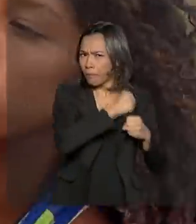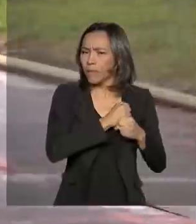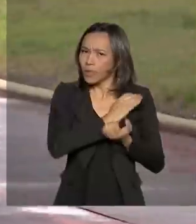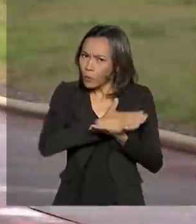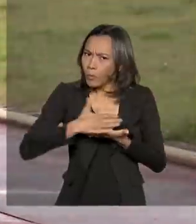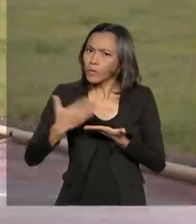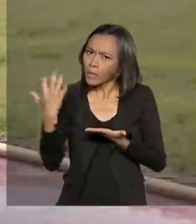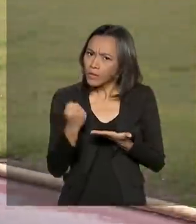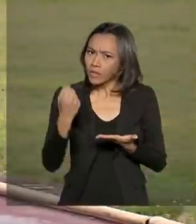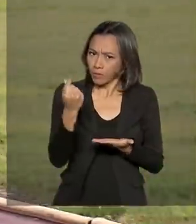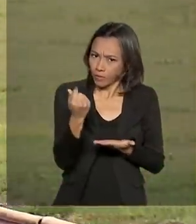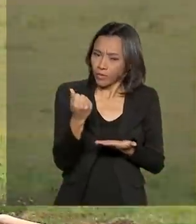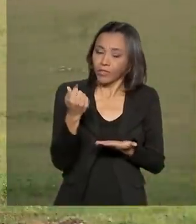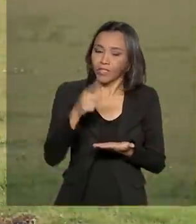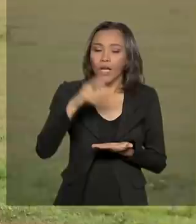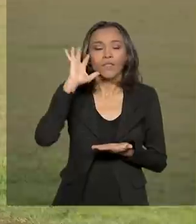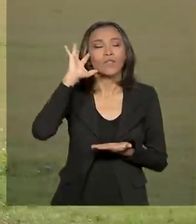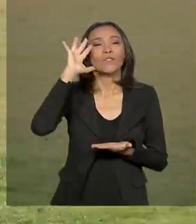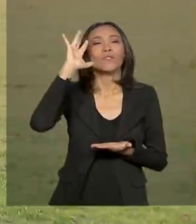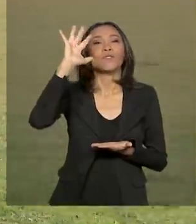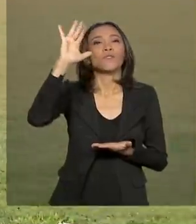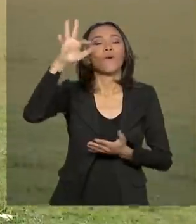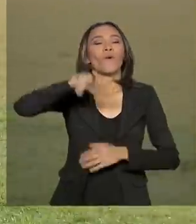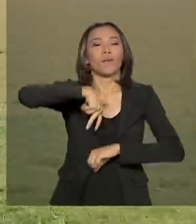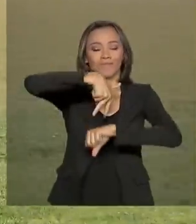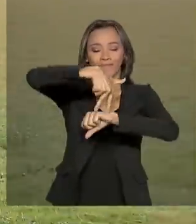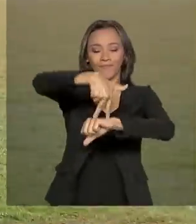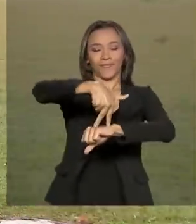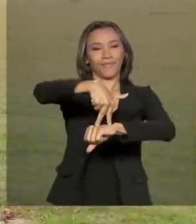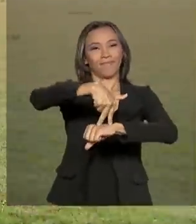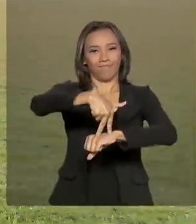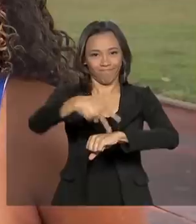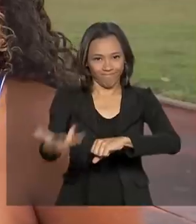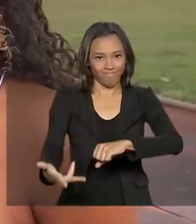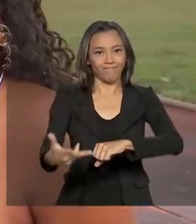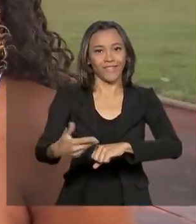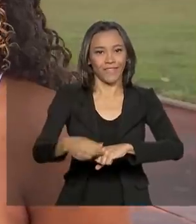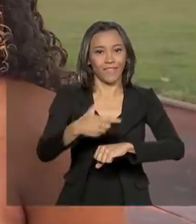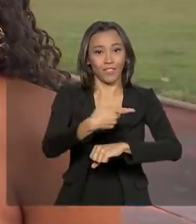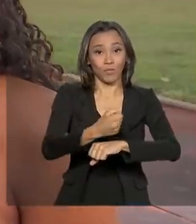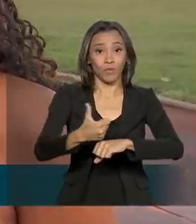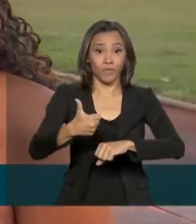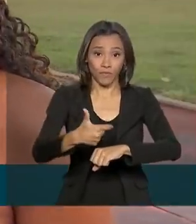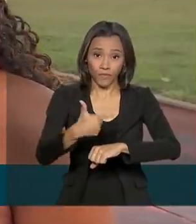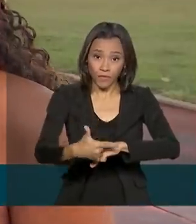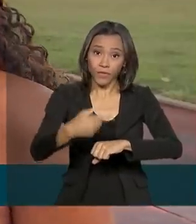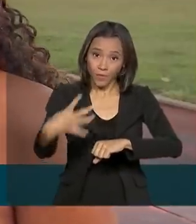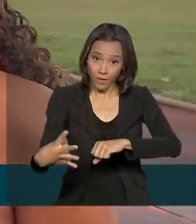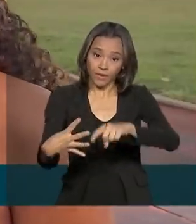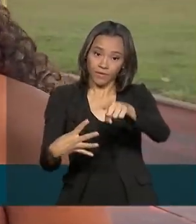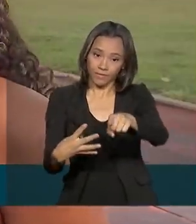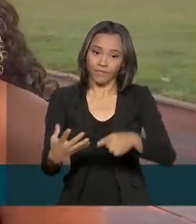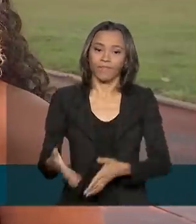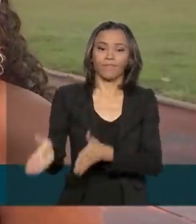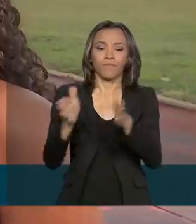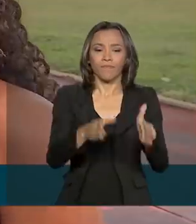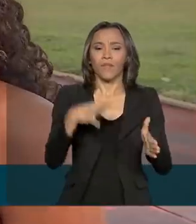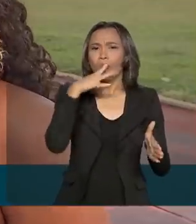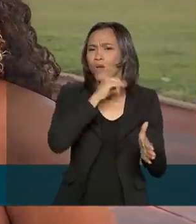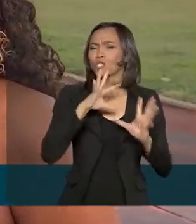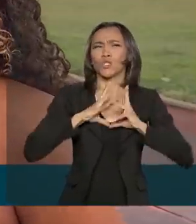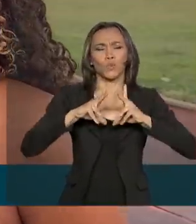já sonha em subir no pódio nas Olimpíadas de 2024. Acho que toda atleta sonha, é um patamar